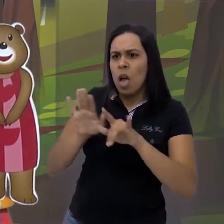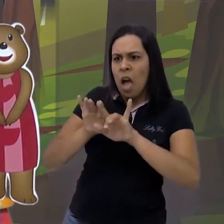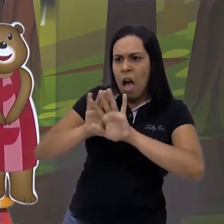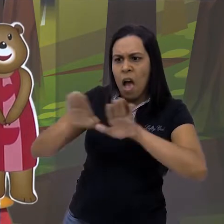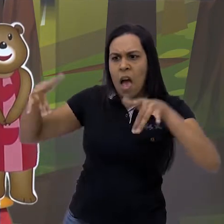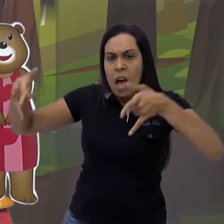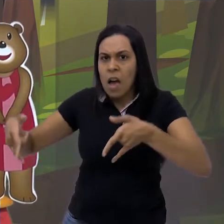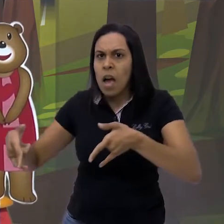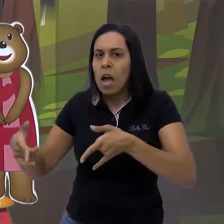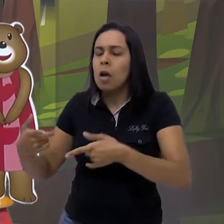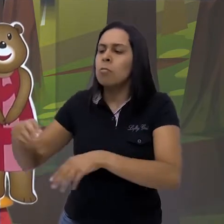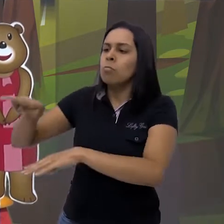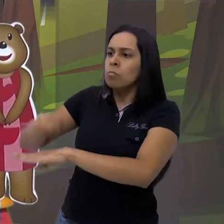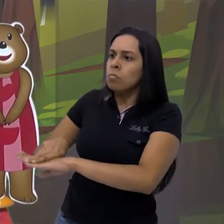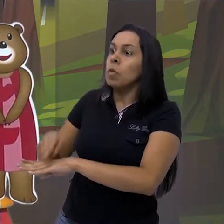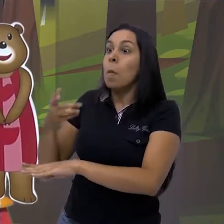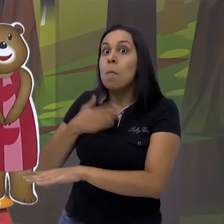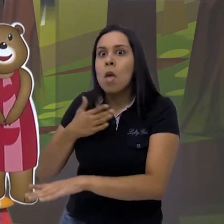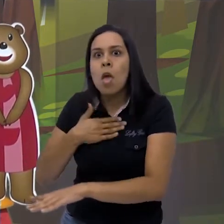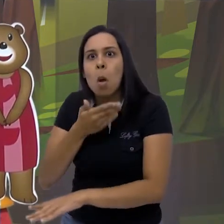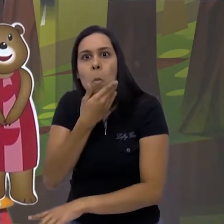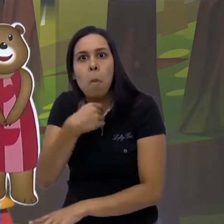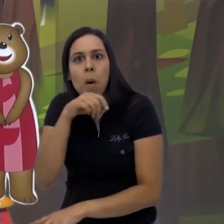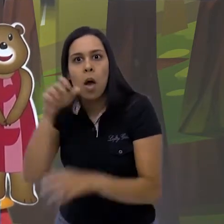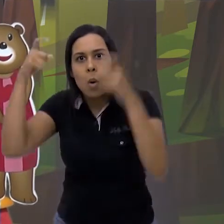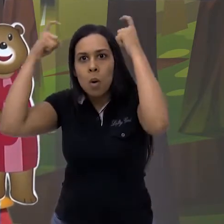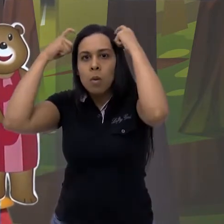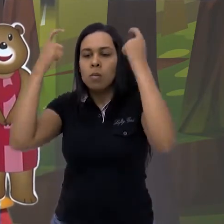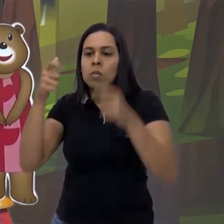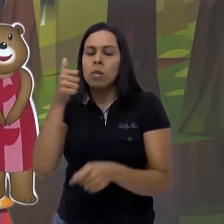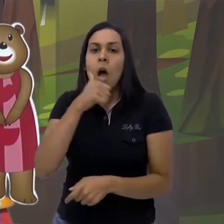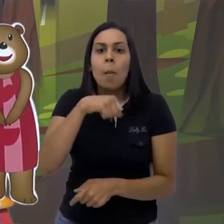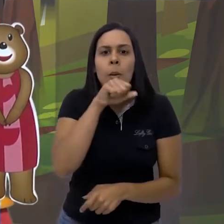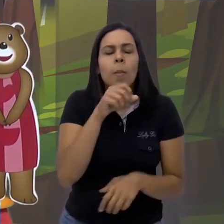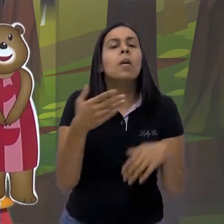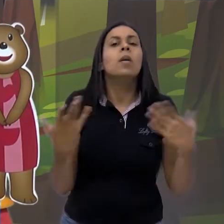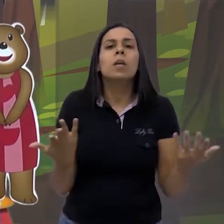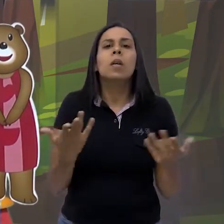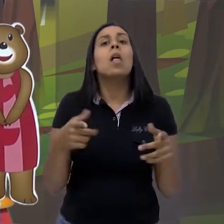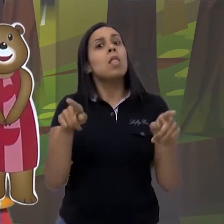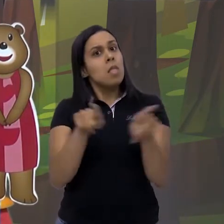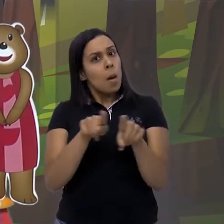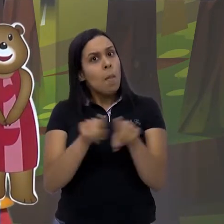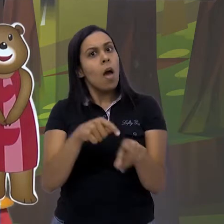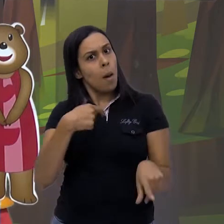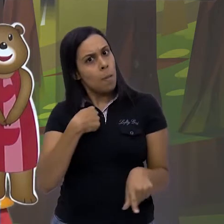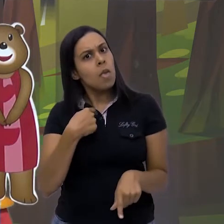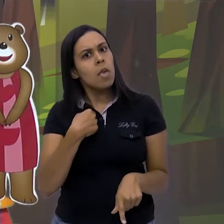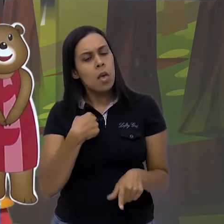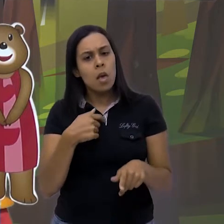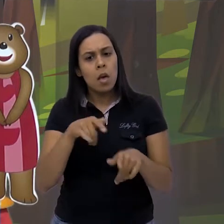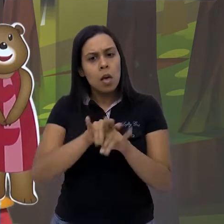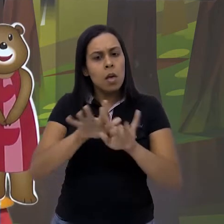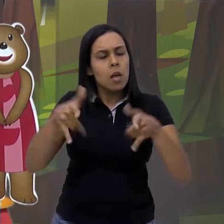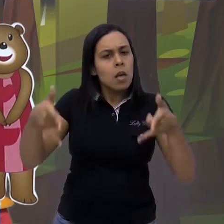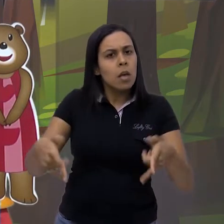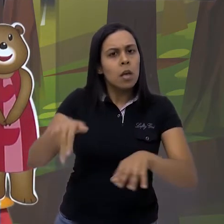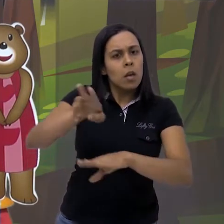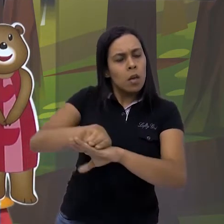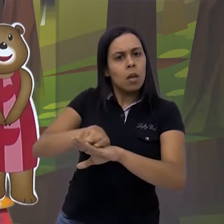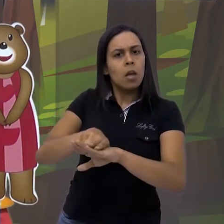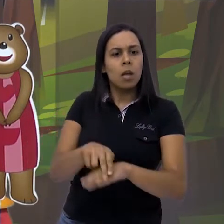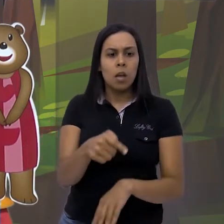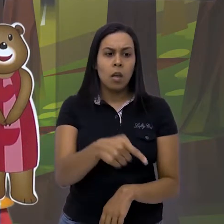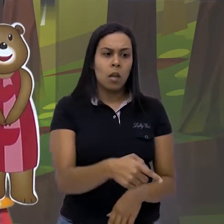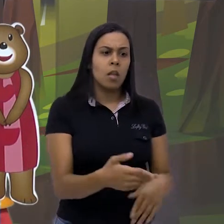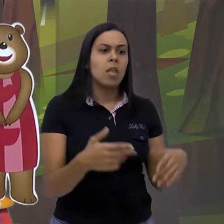disse, deitaram na minha cama. A mamãe disse, também deitaram na minha cama. E o bebê